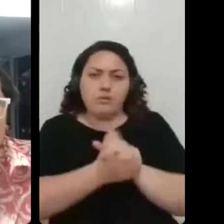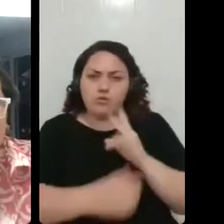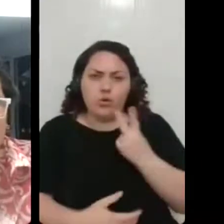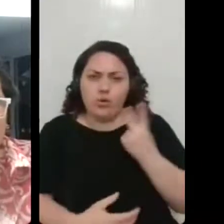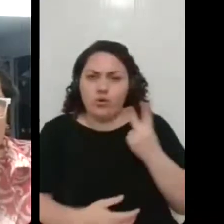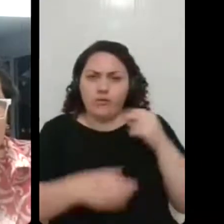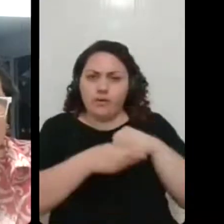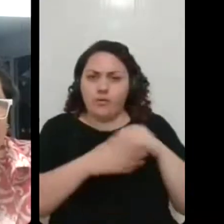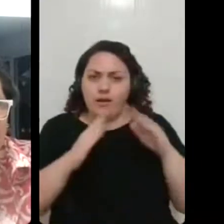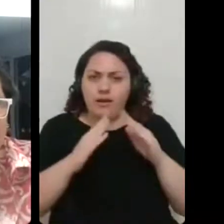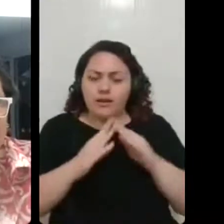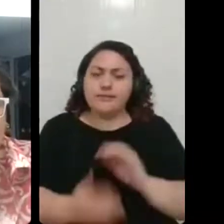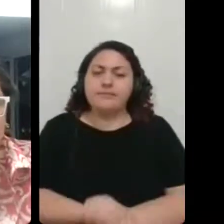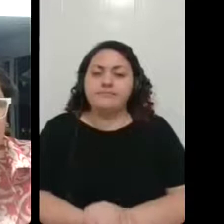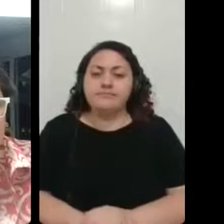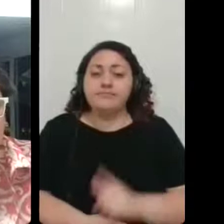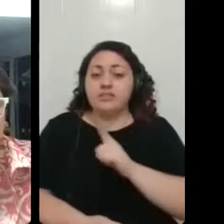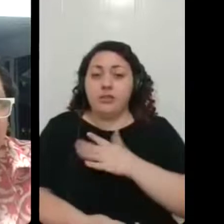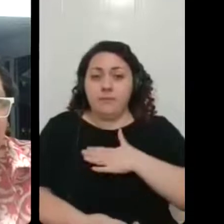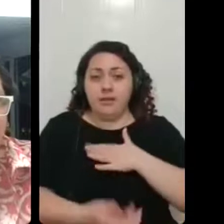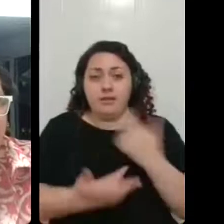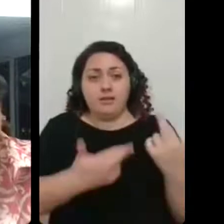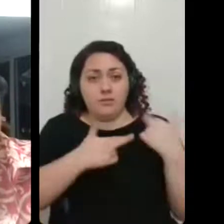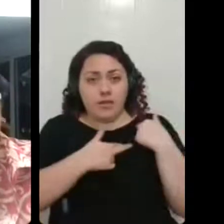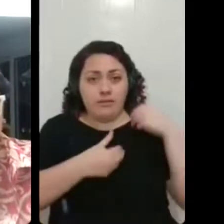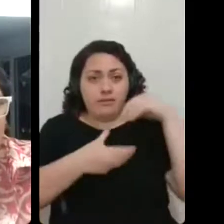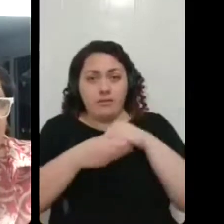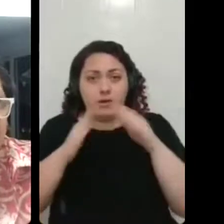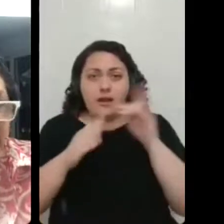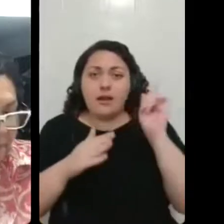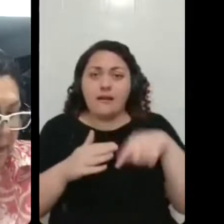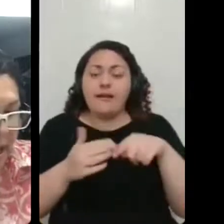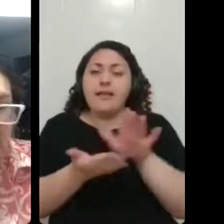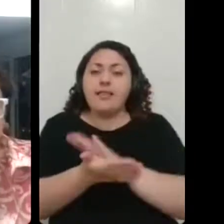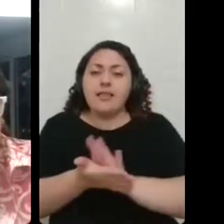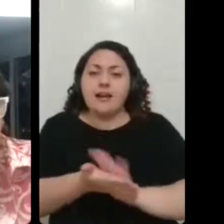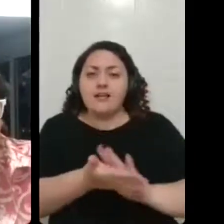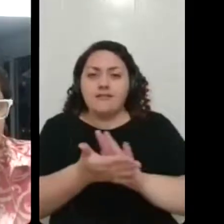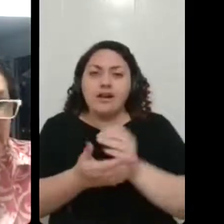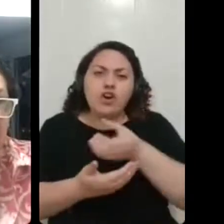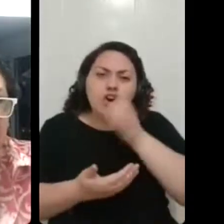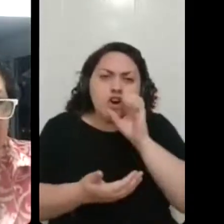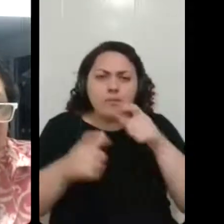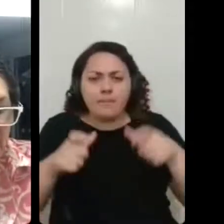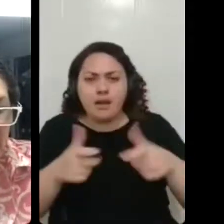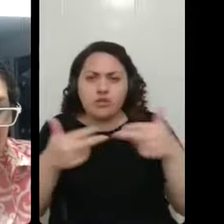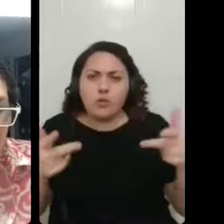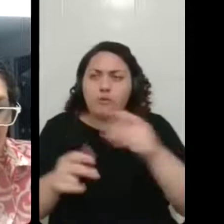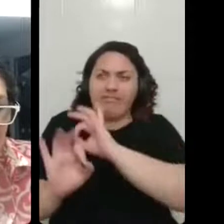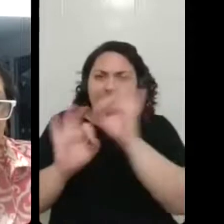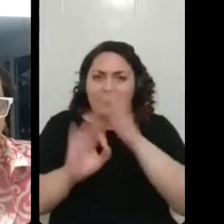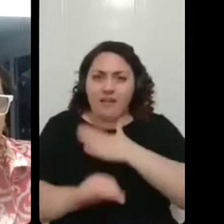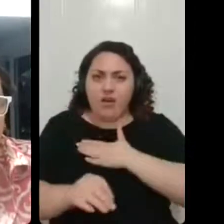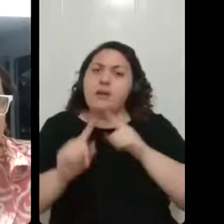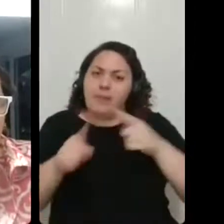E uma das tarefas minhas em casa é lavar louça, porque ninguém gosta, é a única coisa que eu gosto de fazer. Eu não sou de cozinhar, essa coisa,